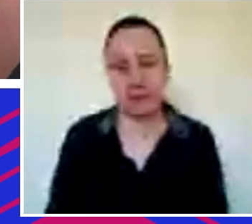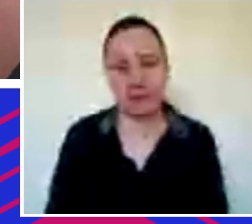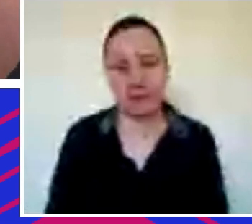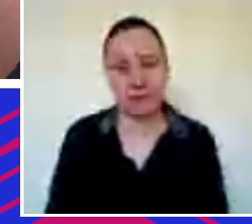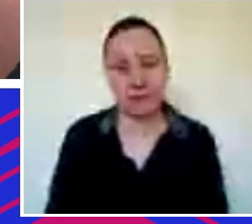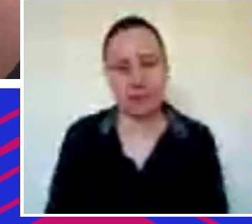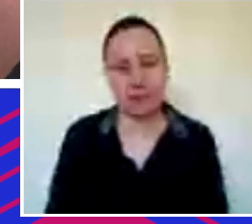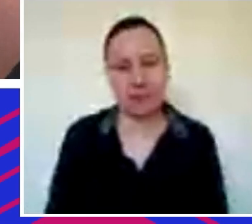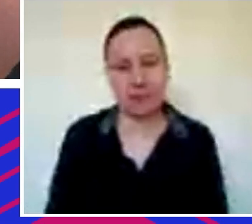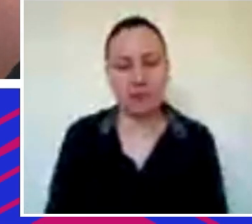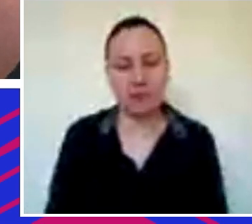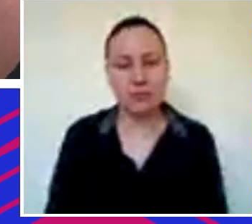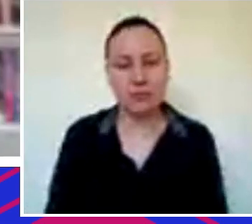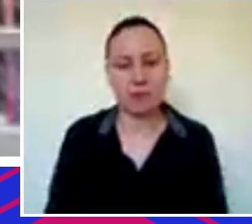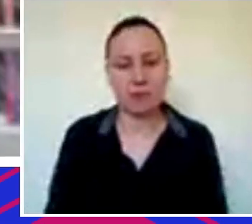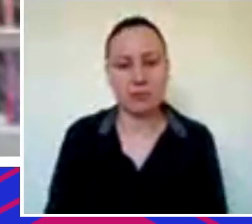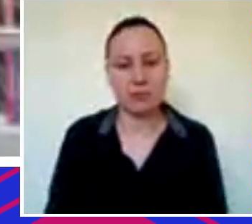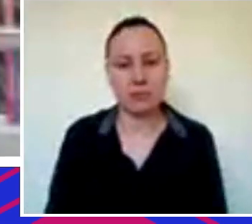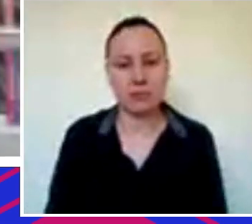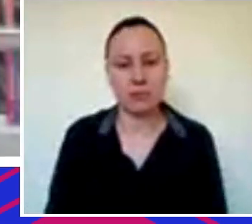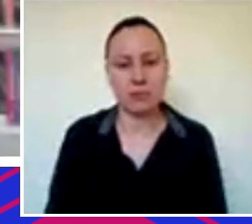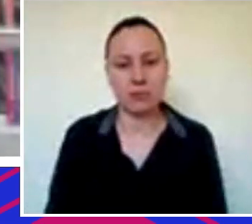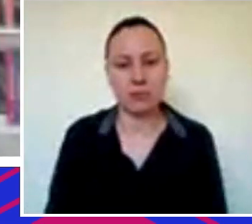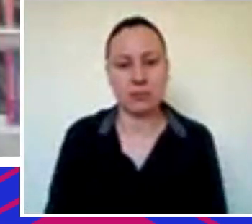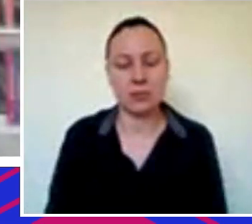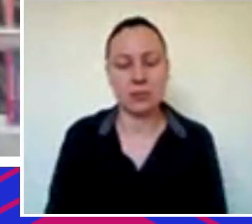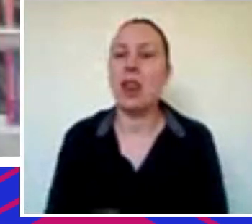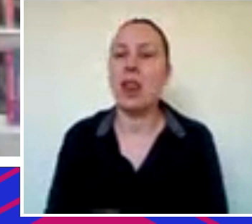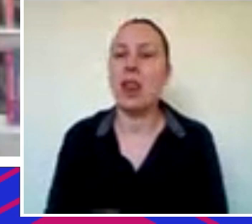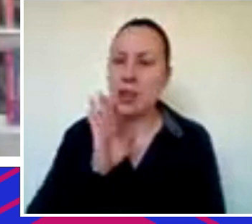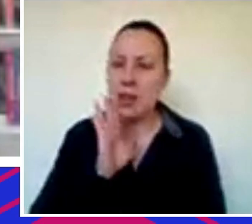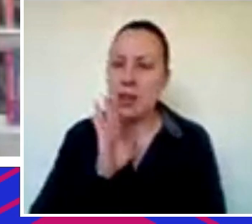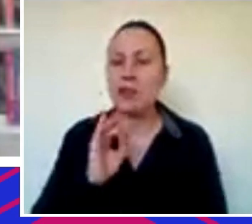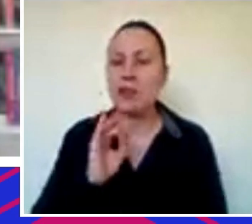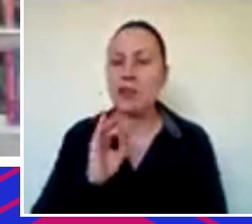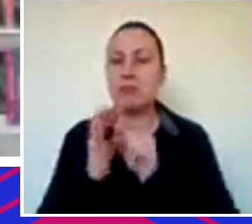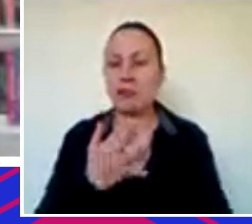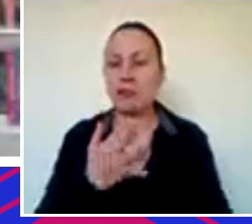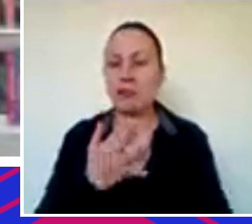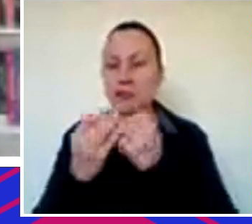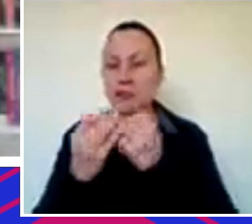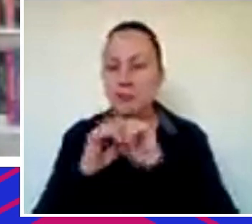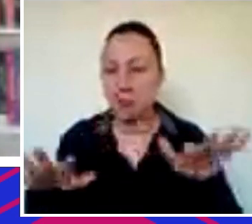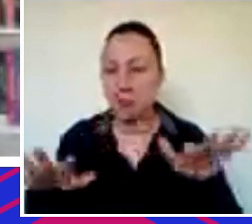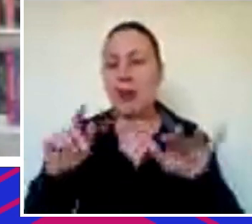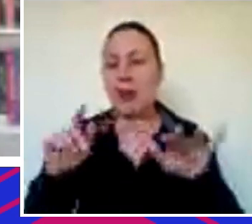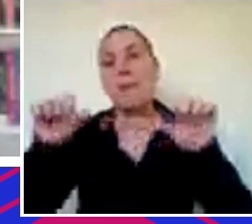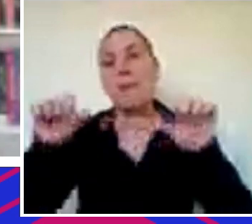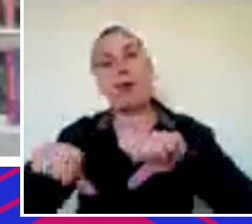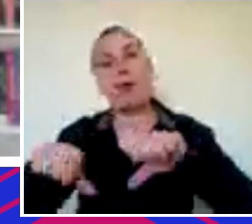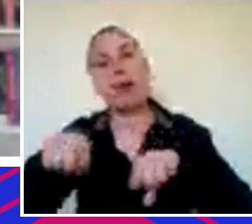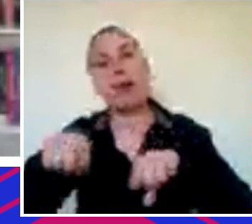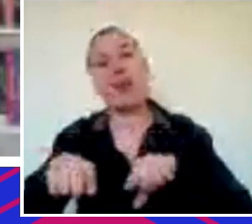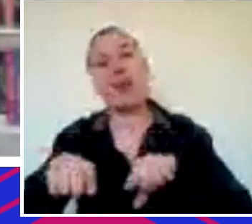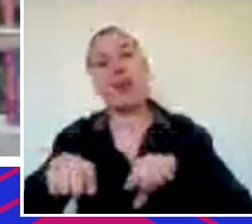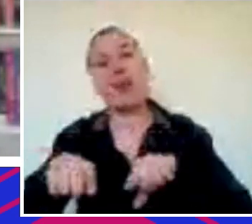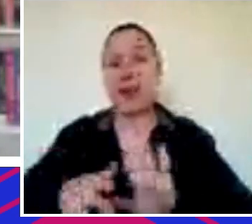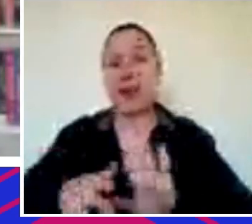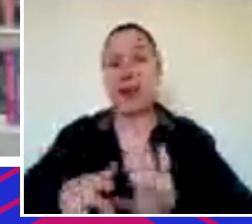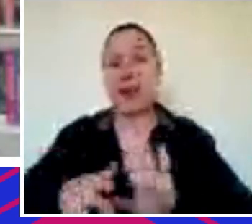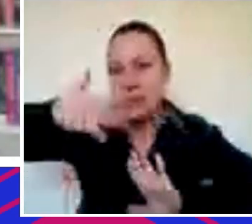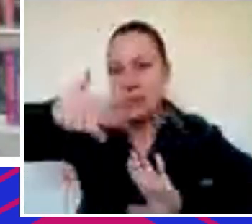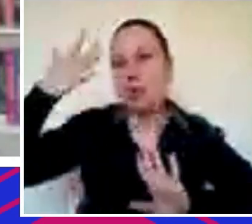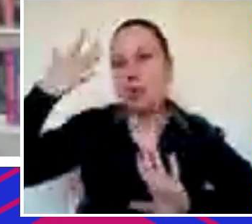Muito legal. Eu acho que a pandemia, por pior que tenha sido, foi um grande acelerador de